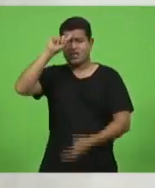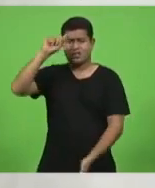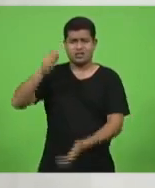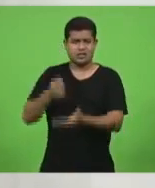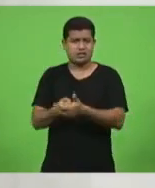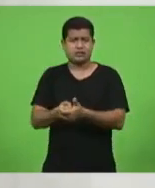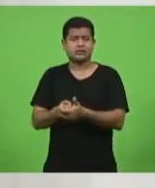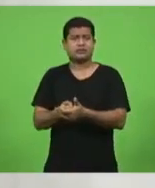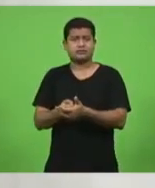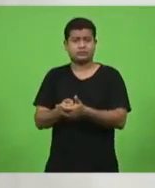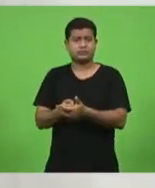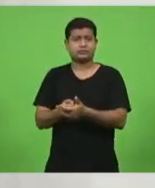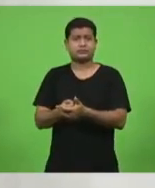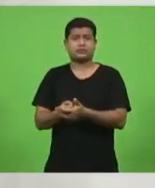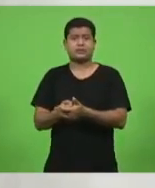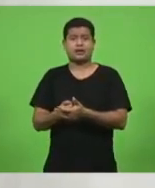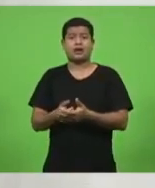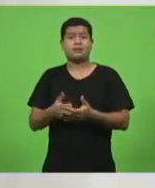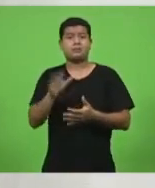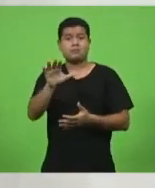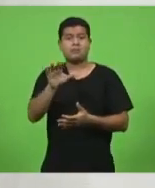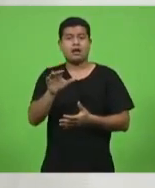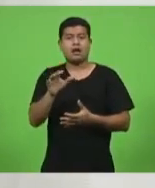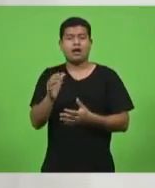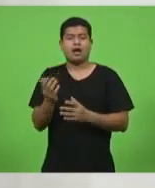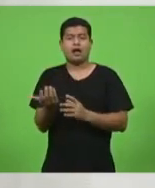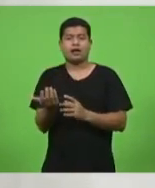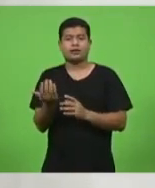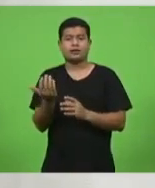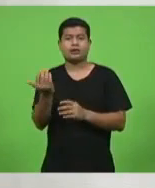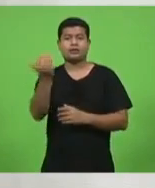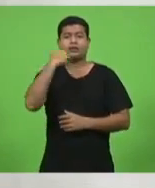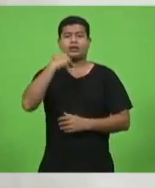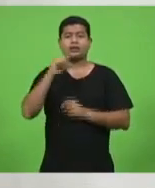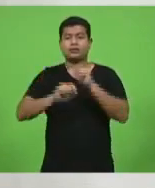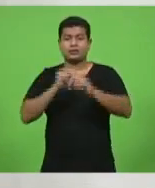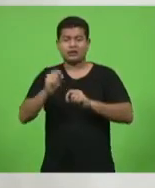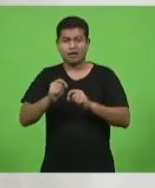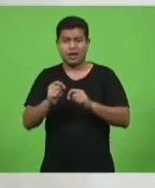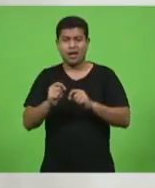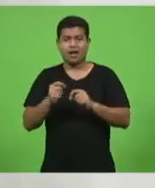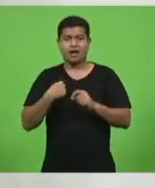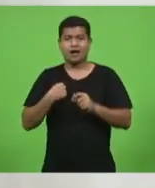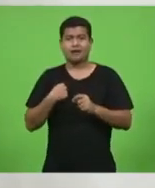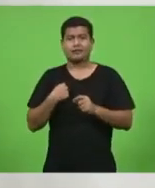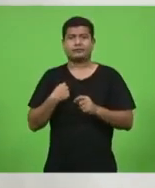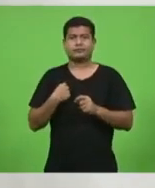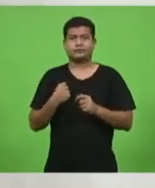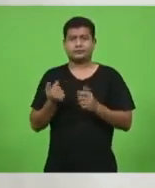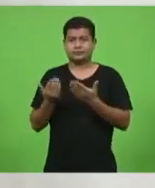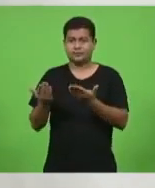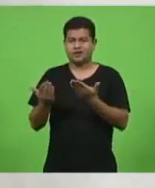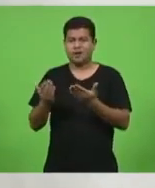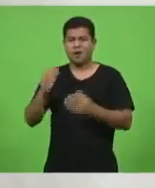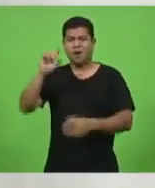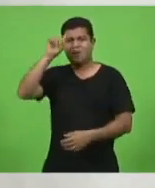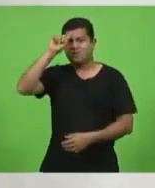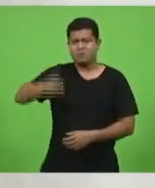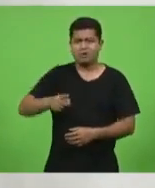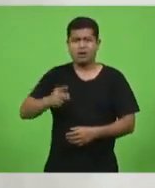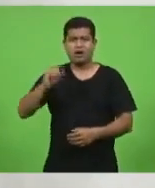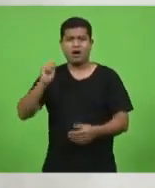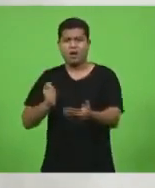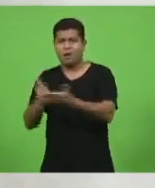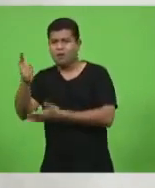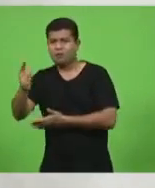vai estar querendo fazer e determinar, abre, fecha, compra, não compra,